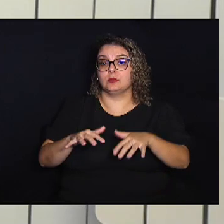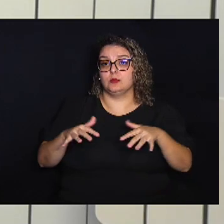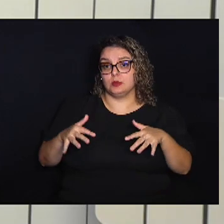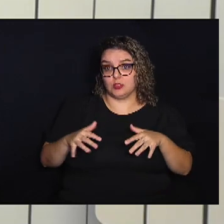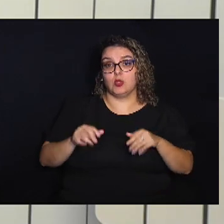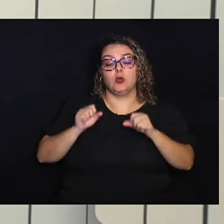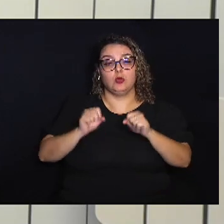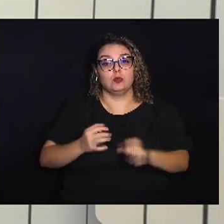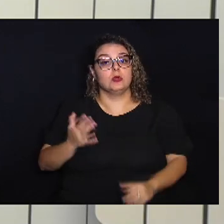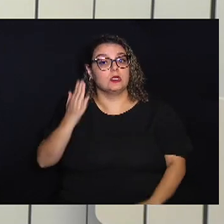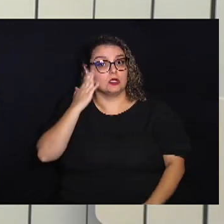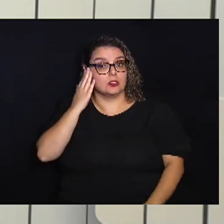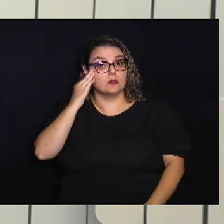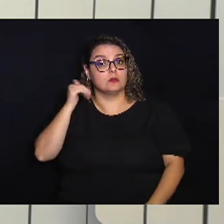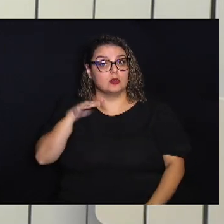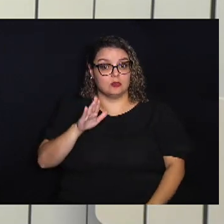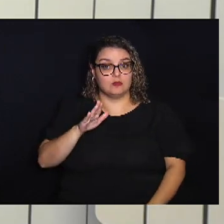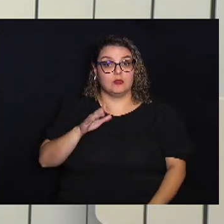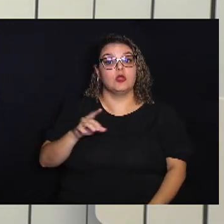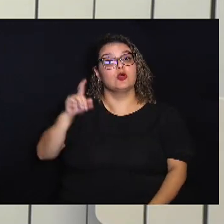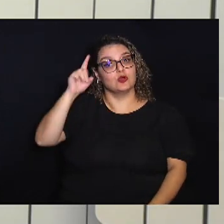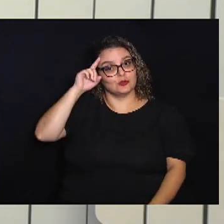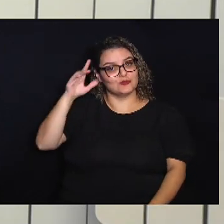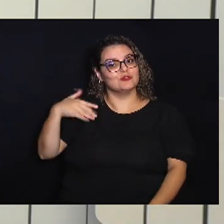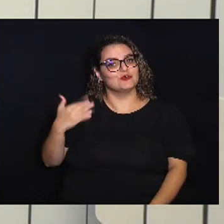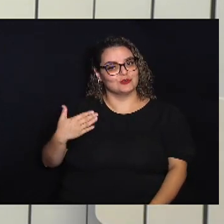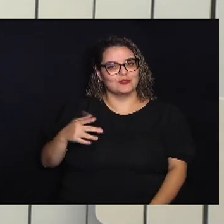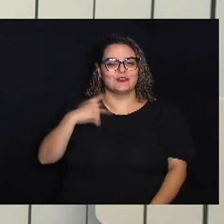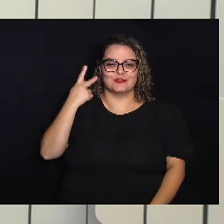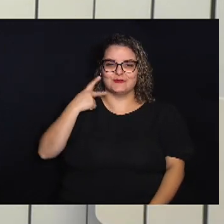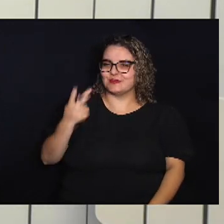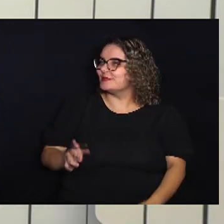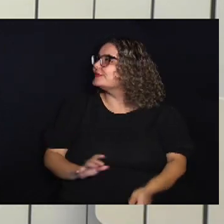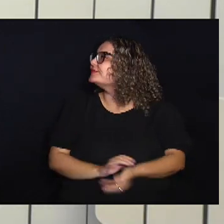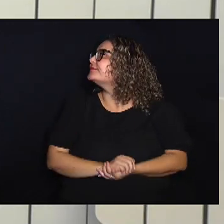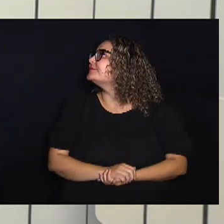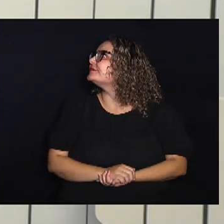puderam saber mais Sobre o dia a dia Dos parlamentares